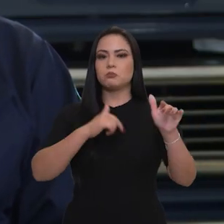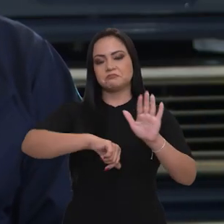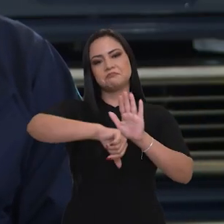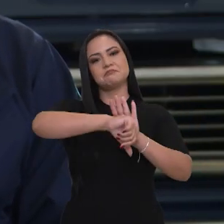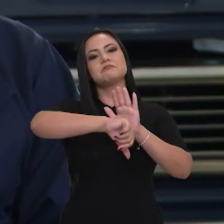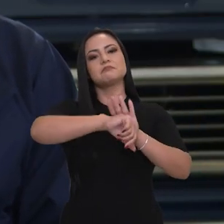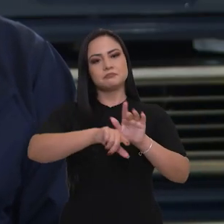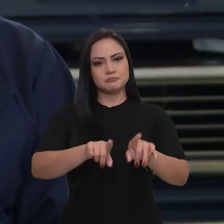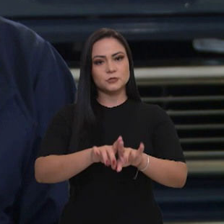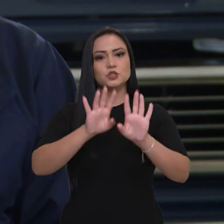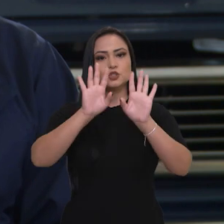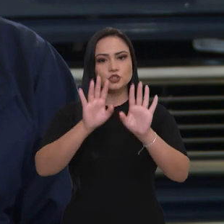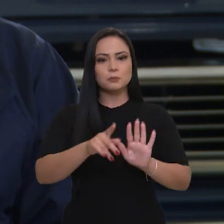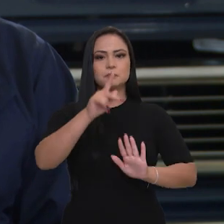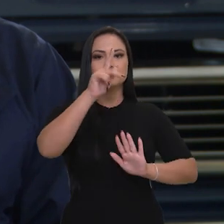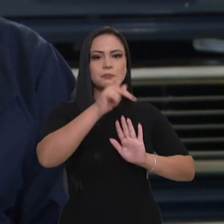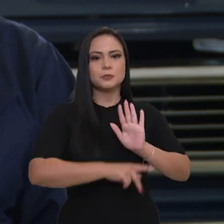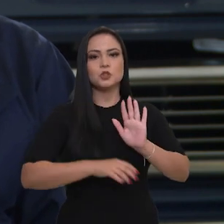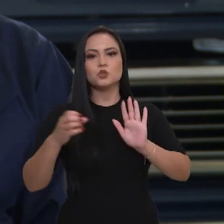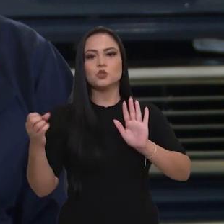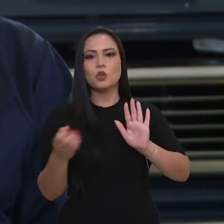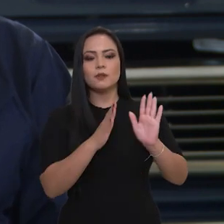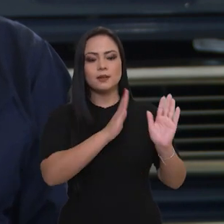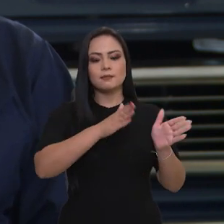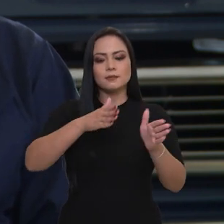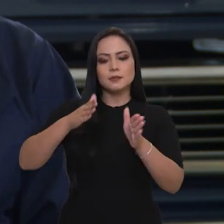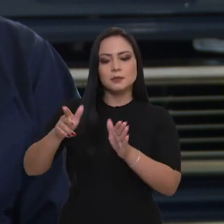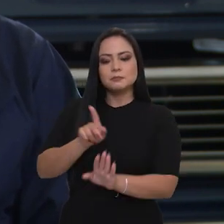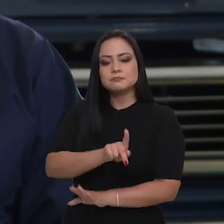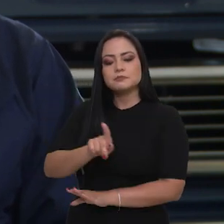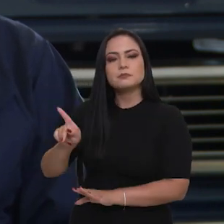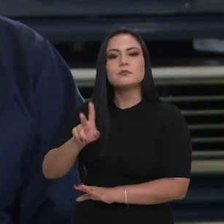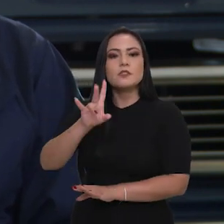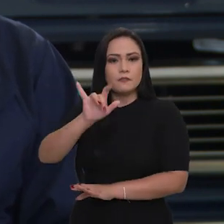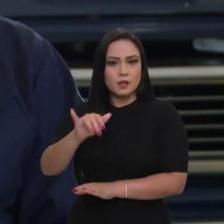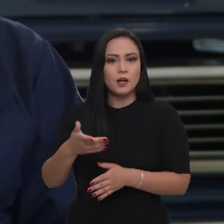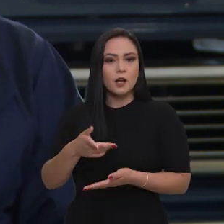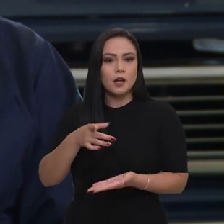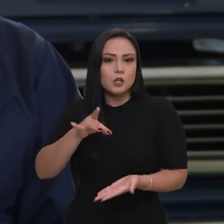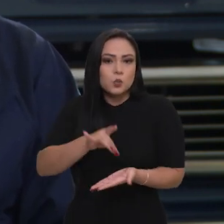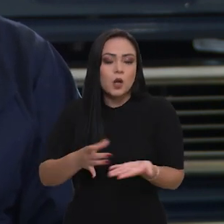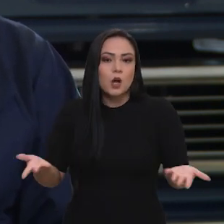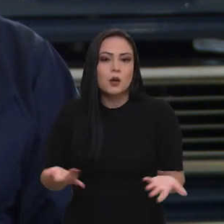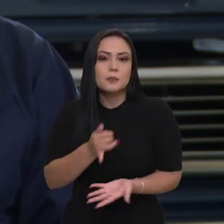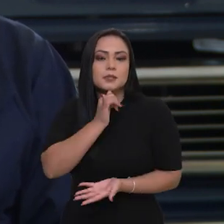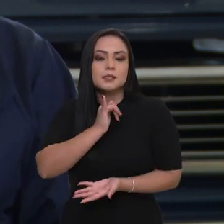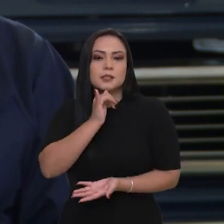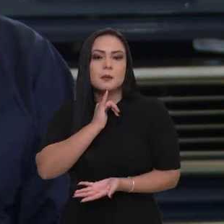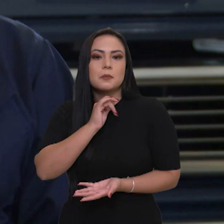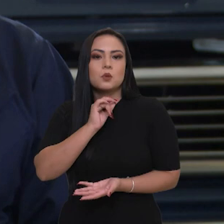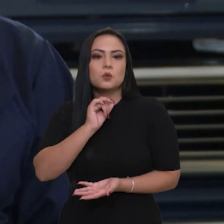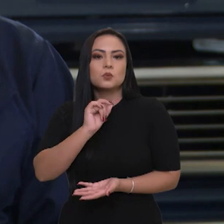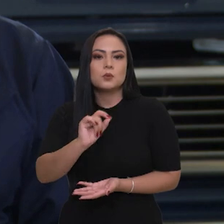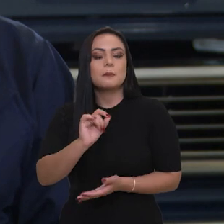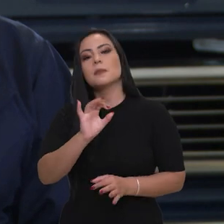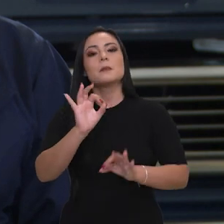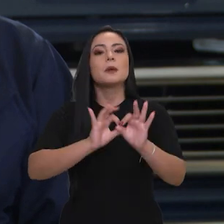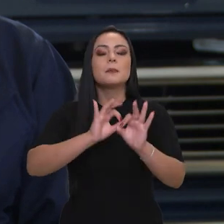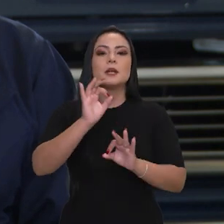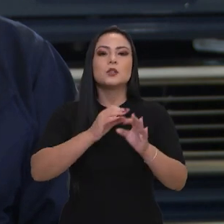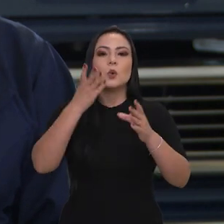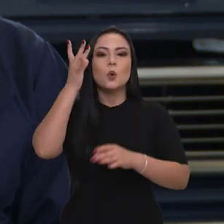crimes e isso está já em projeto para as novas etapas, onde nós vamos atuar também, por exemplo, no